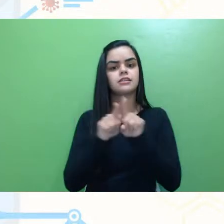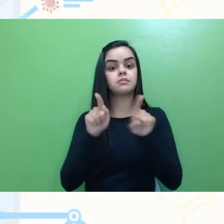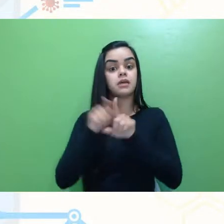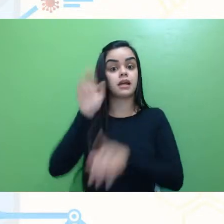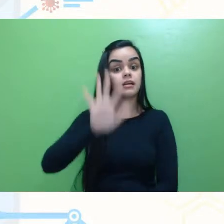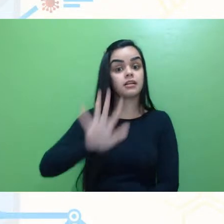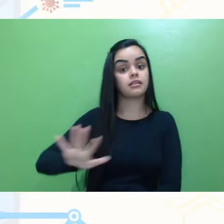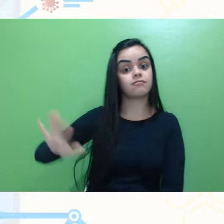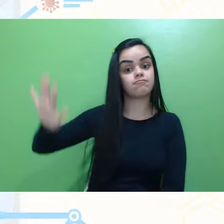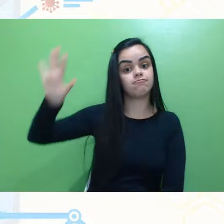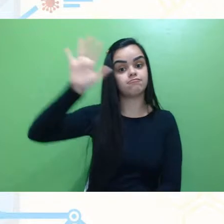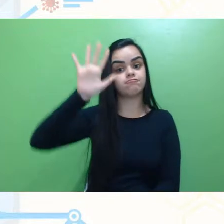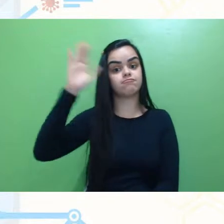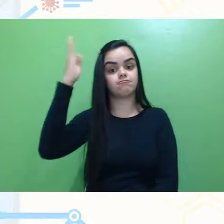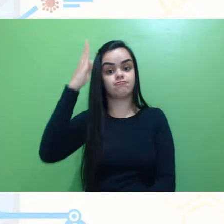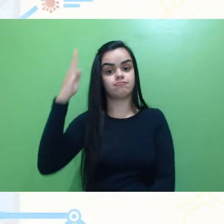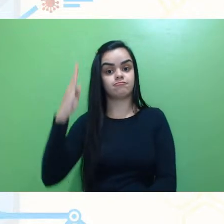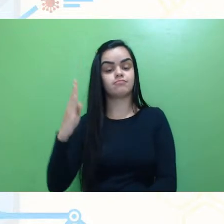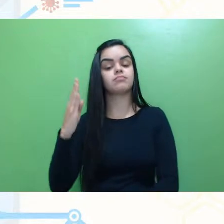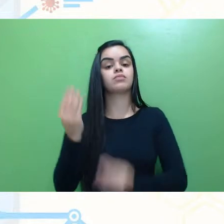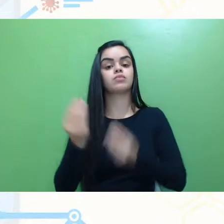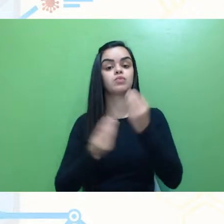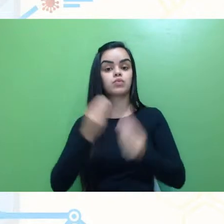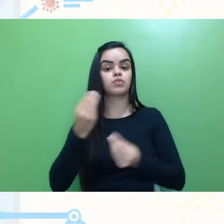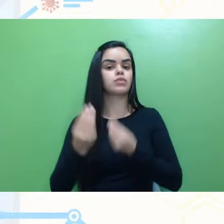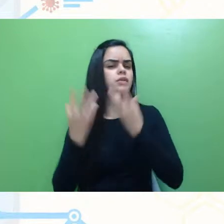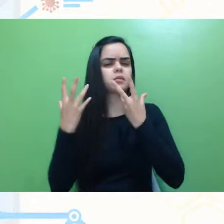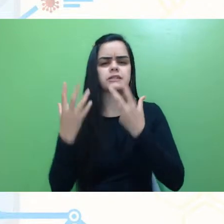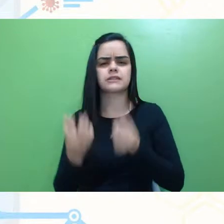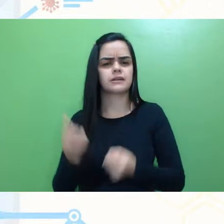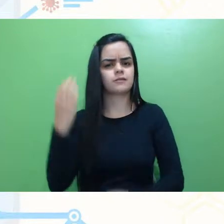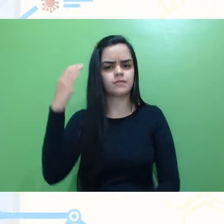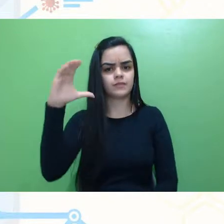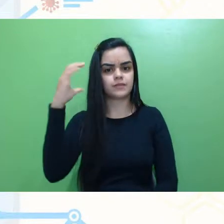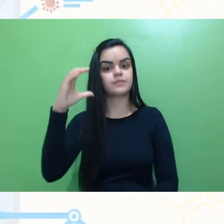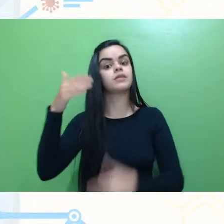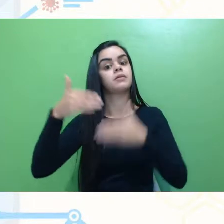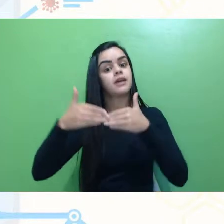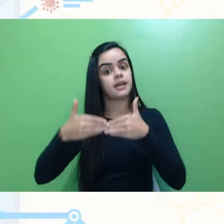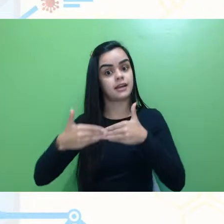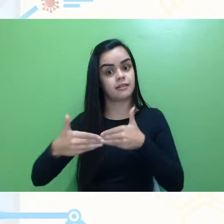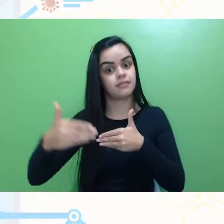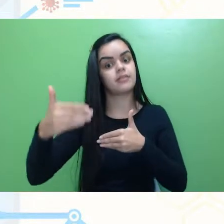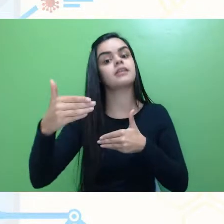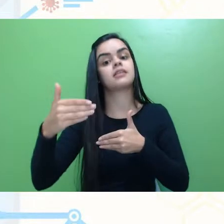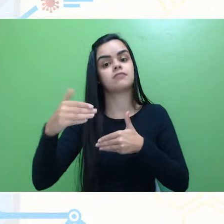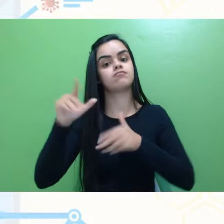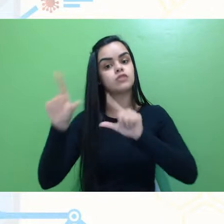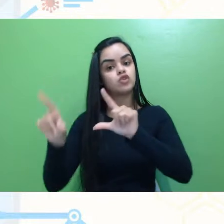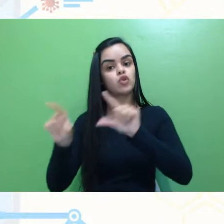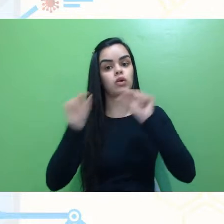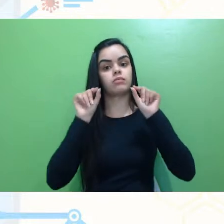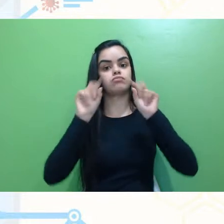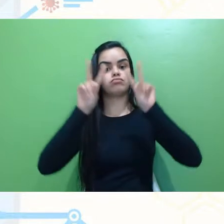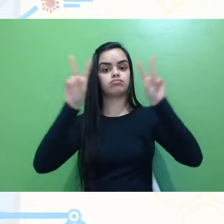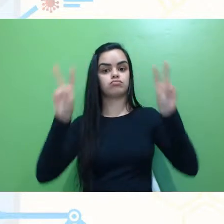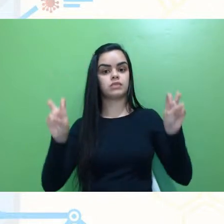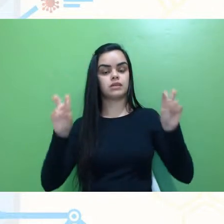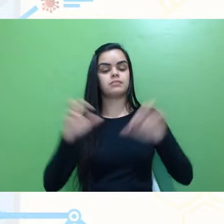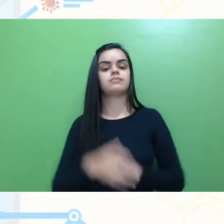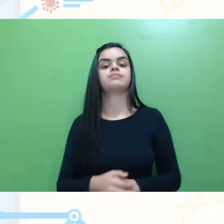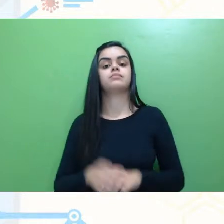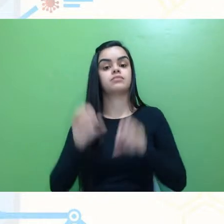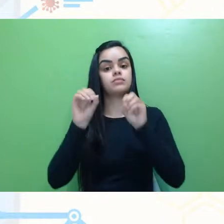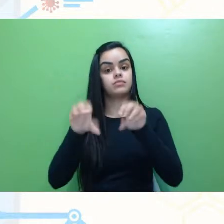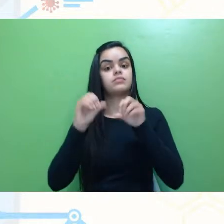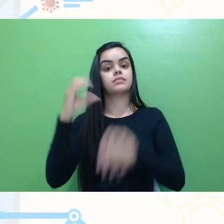nacionalmente sobre o negacionismo científico, justamente daí, então, que vem o tema, né, educação,